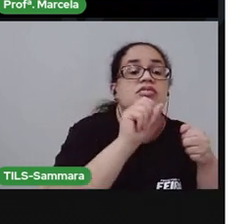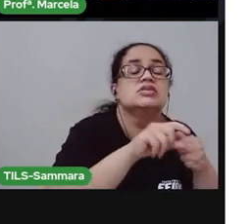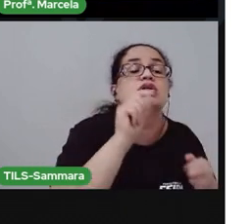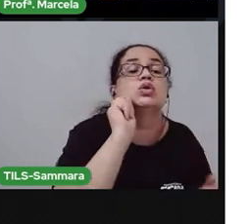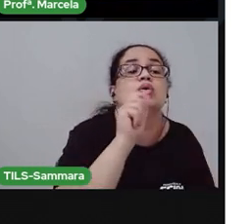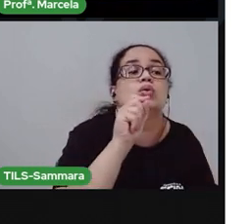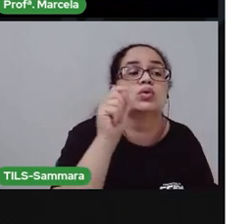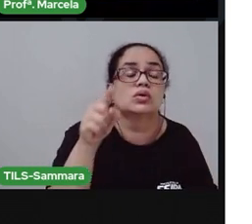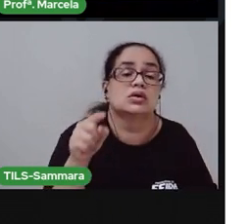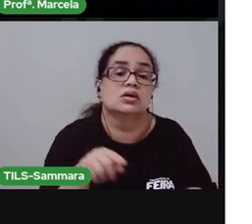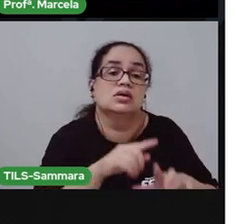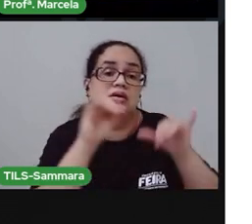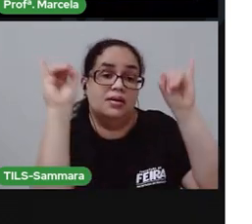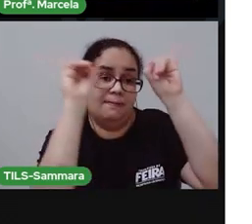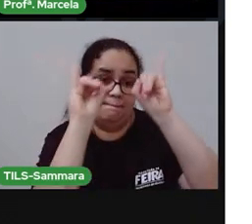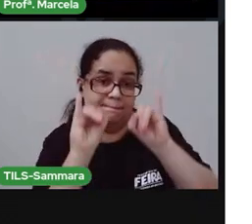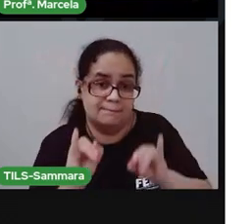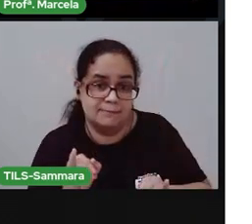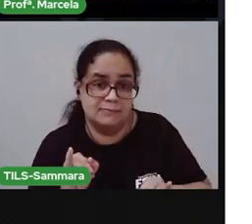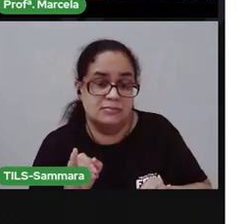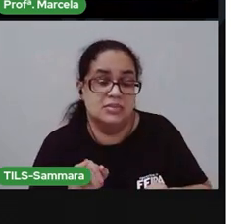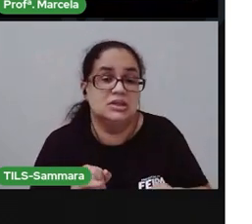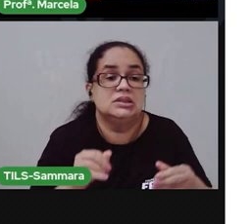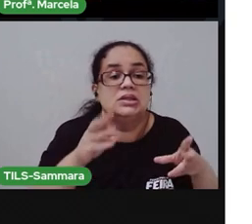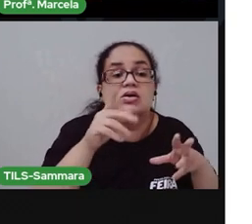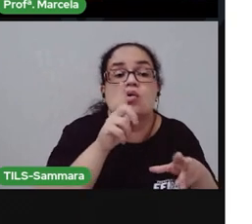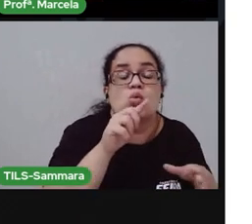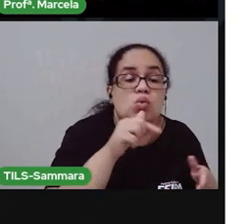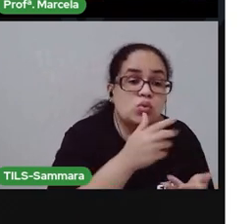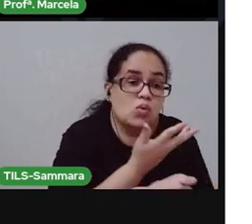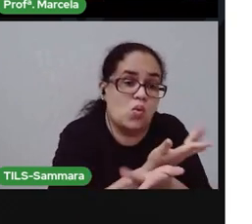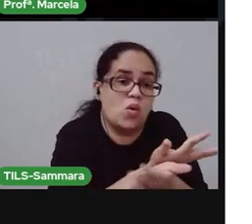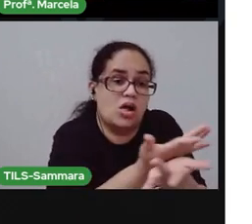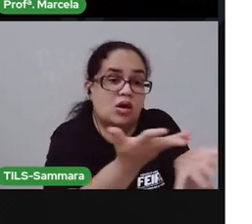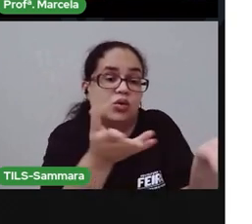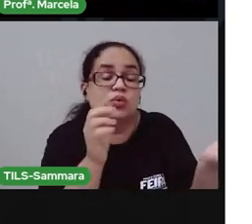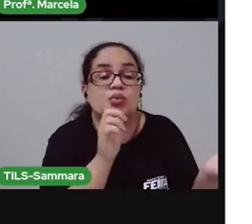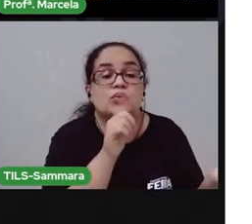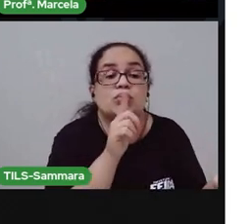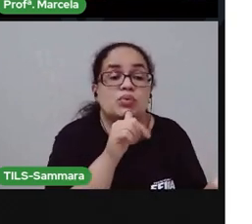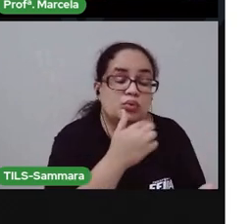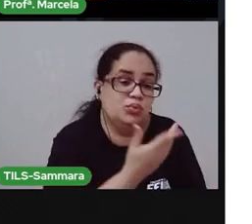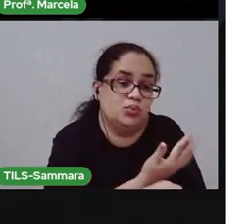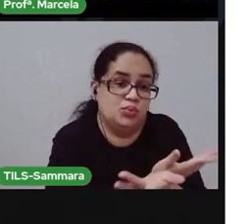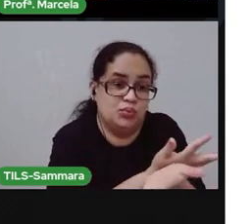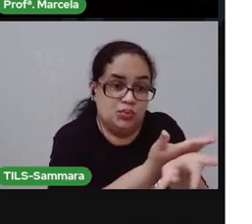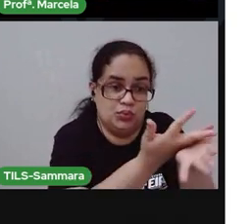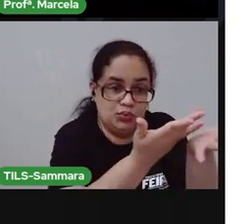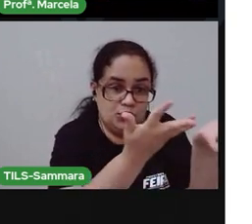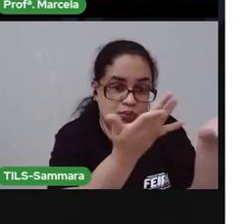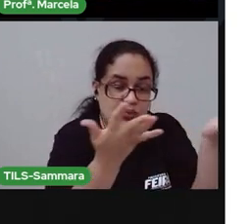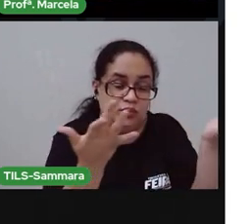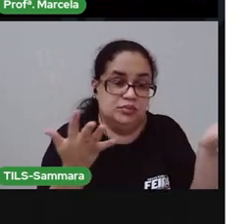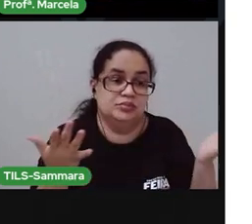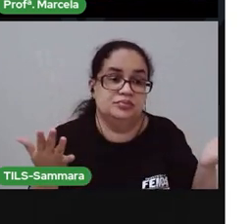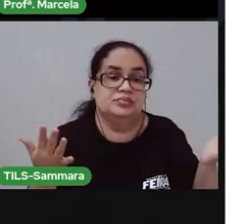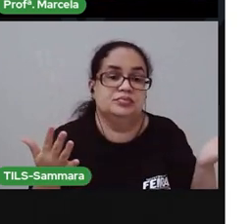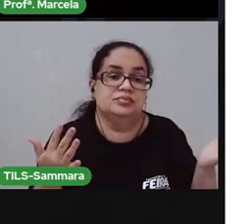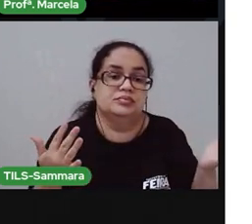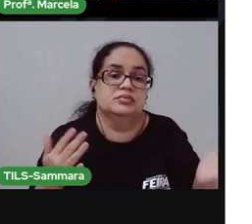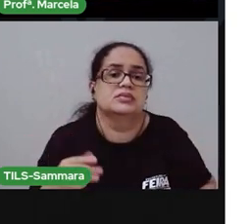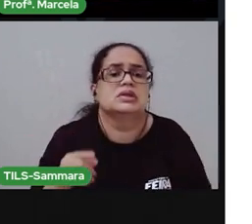E nessa aqui? Ela está molhando o jardim, né? Está molhar. Ela está molhando o jardim.